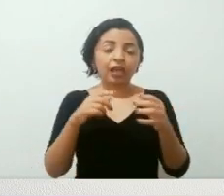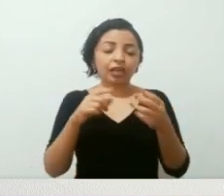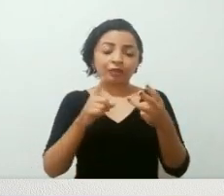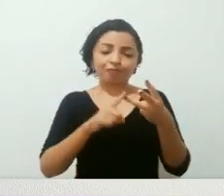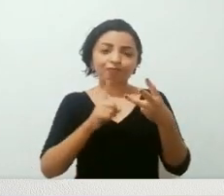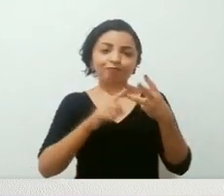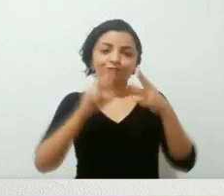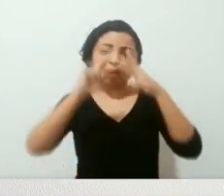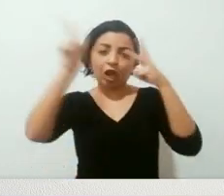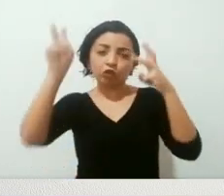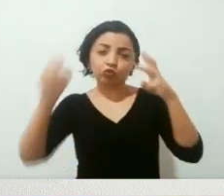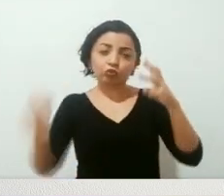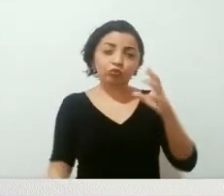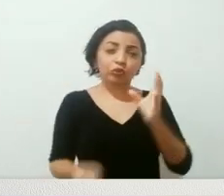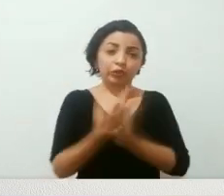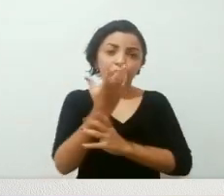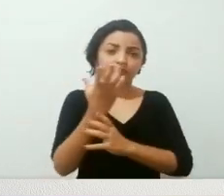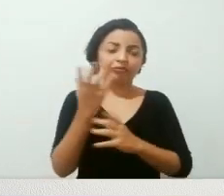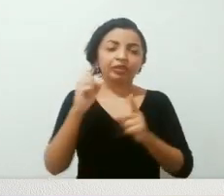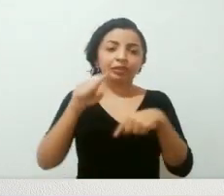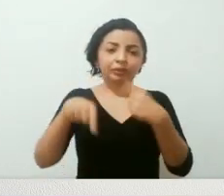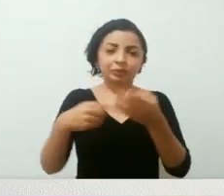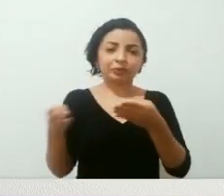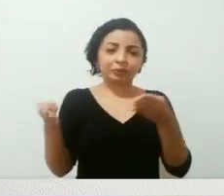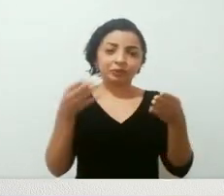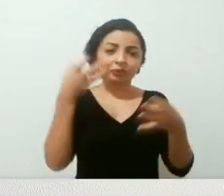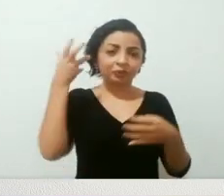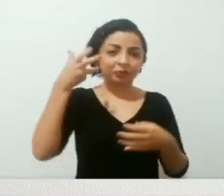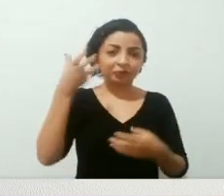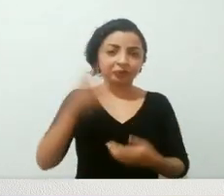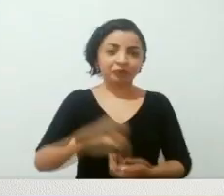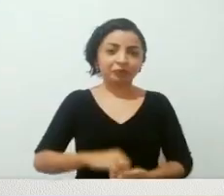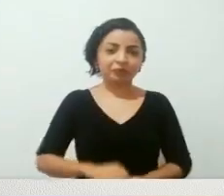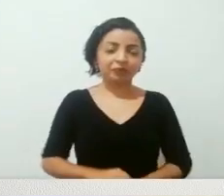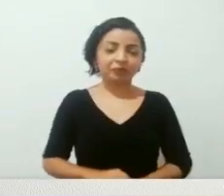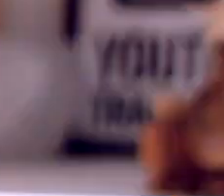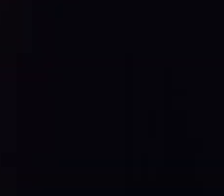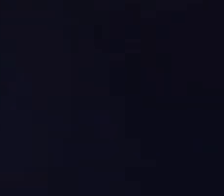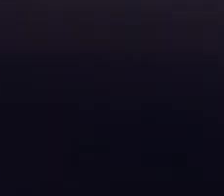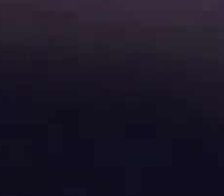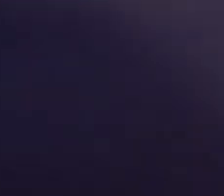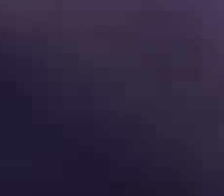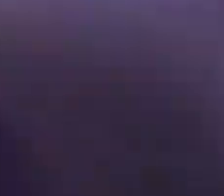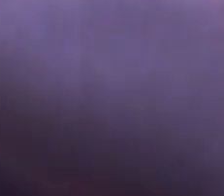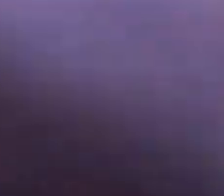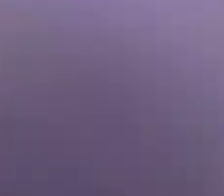que aparecem nesse livro, e que a gente vai falar sobre ele logo depois da vinheta. Se liga aí!